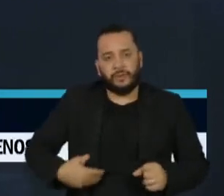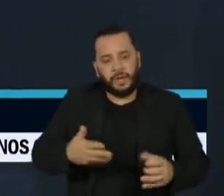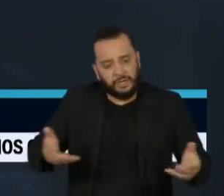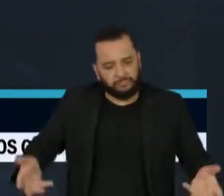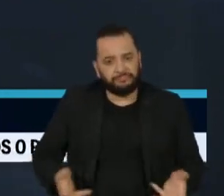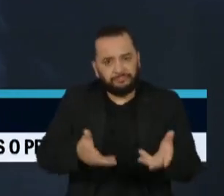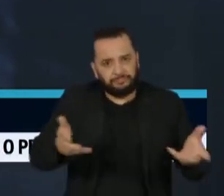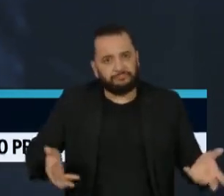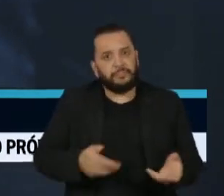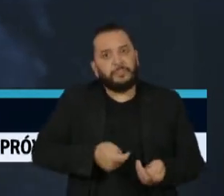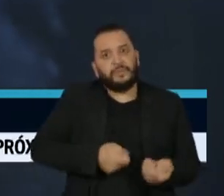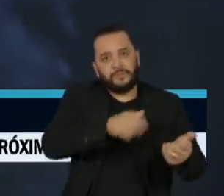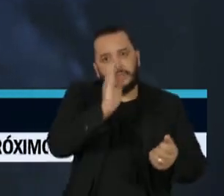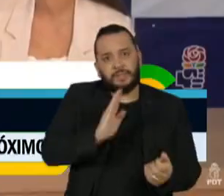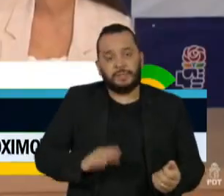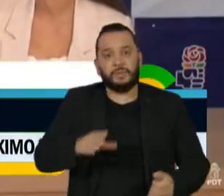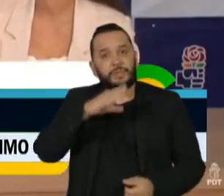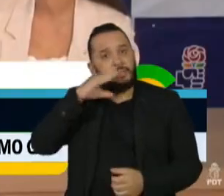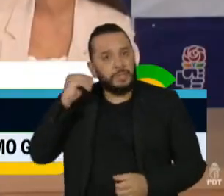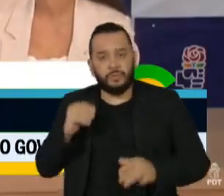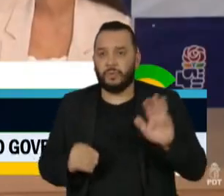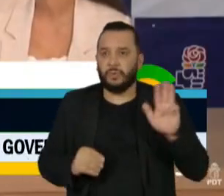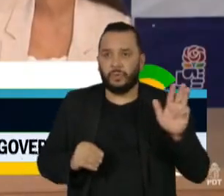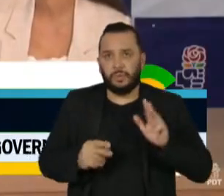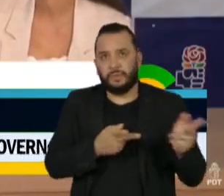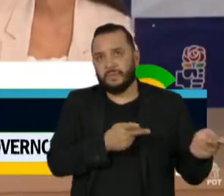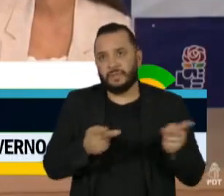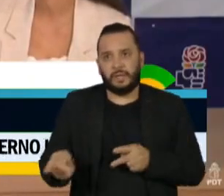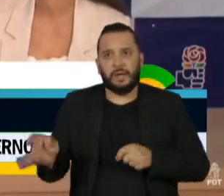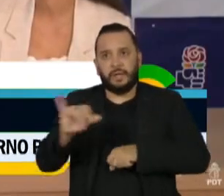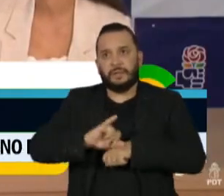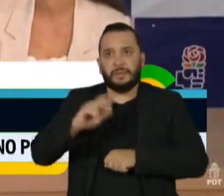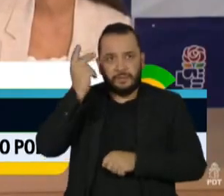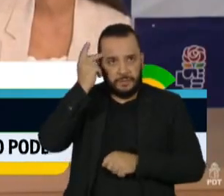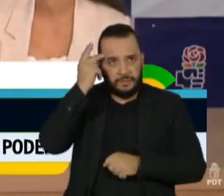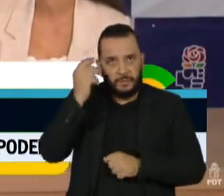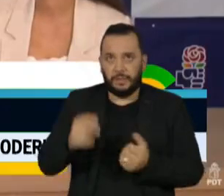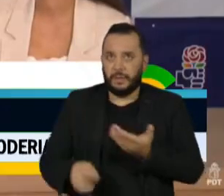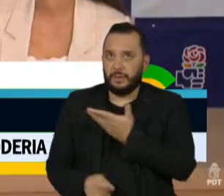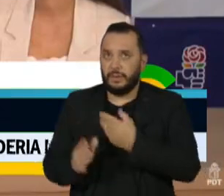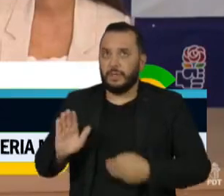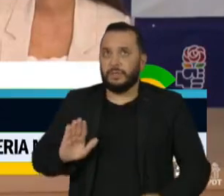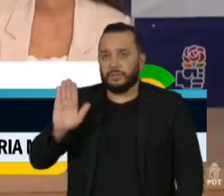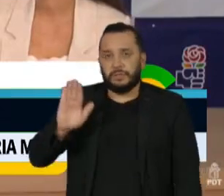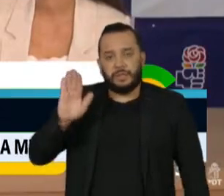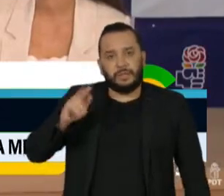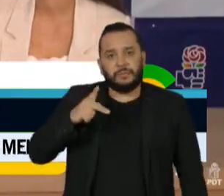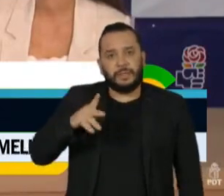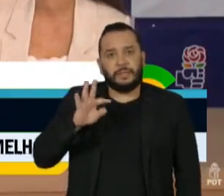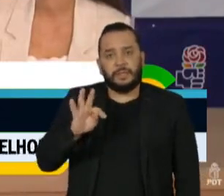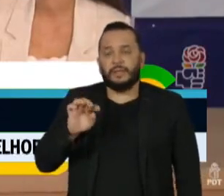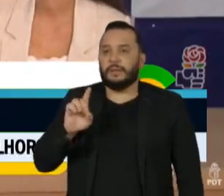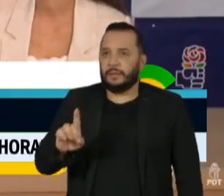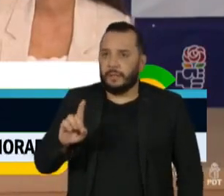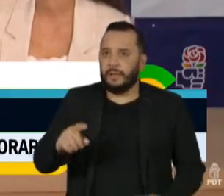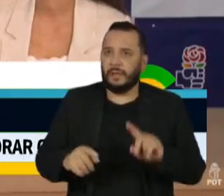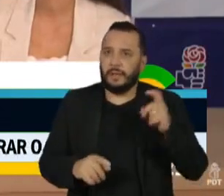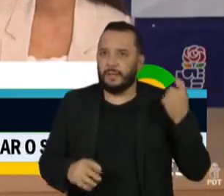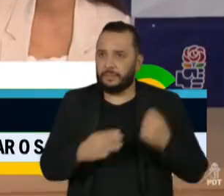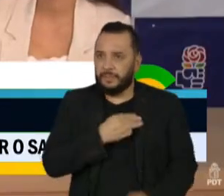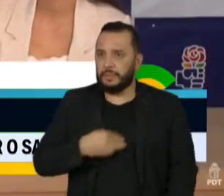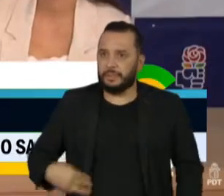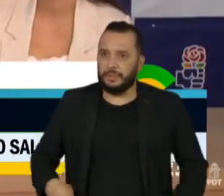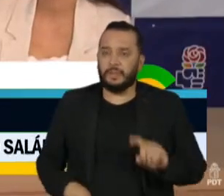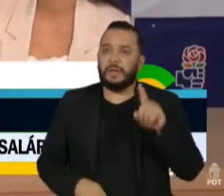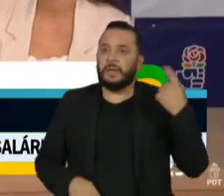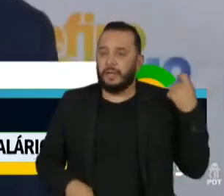Lula também estiveram na capital paulista. O candidato do PDT à presidência da República, o ex-ministro e ex